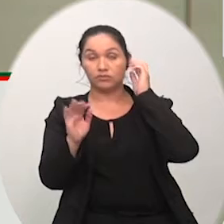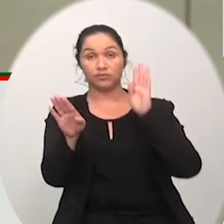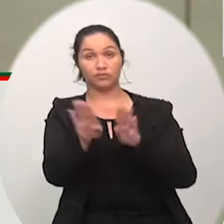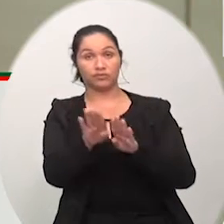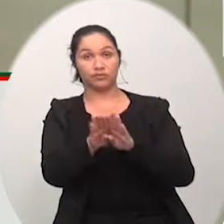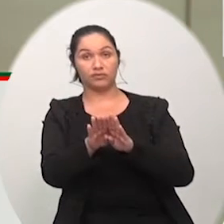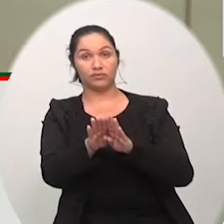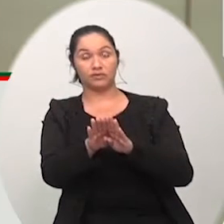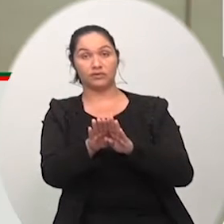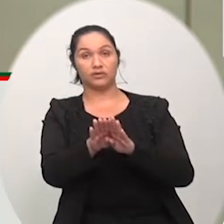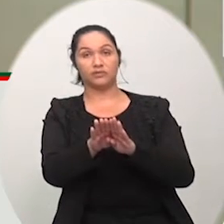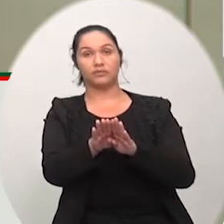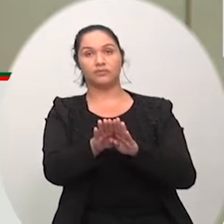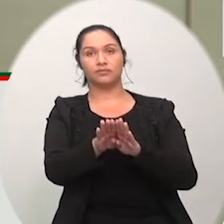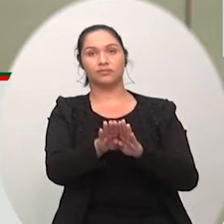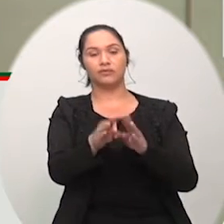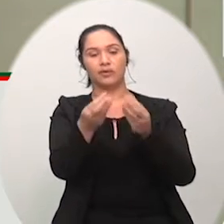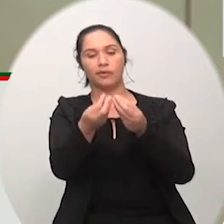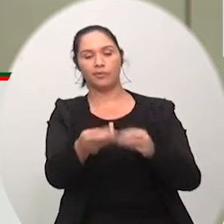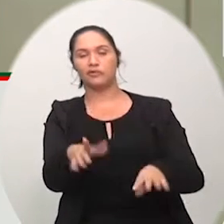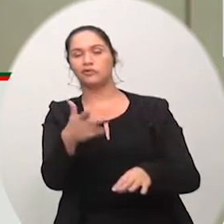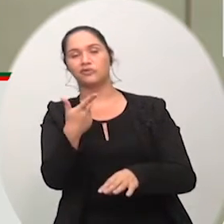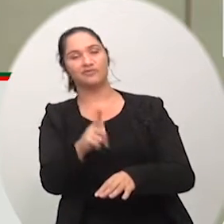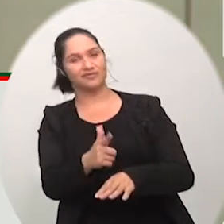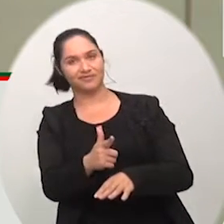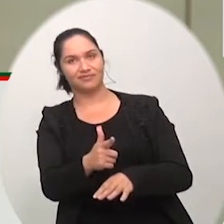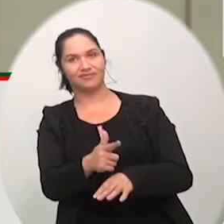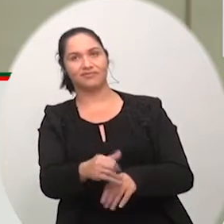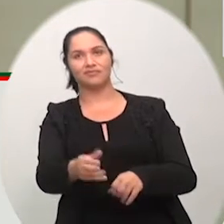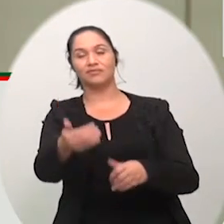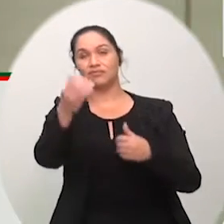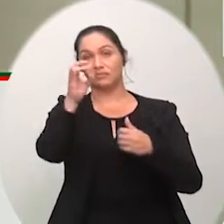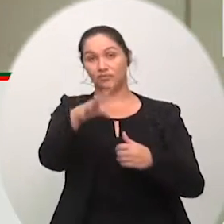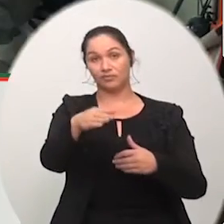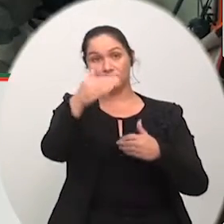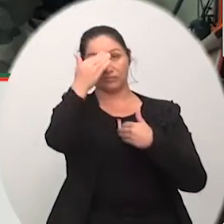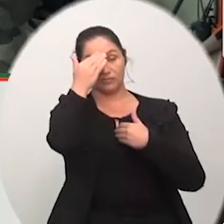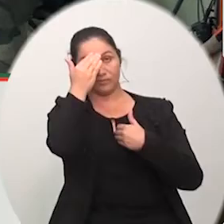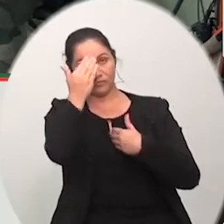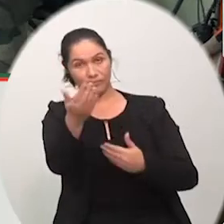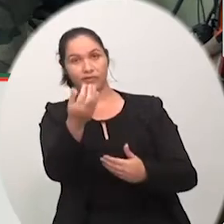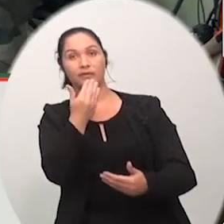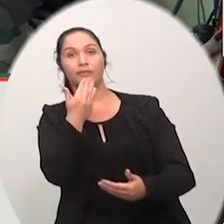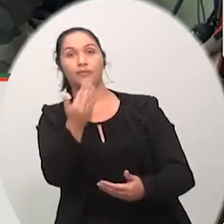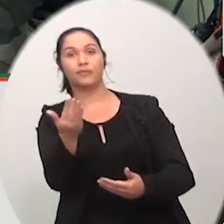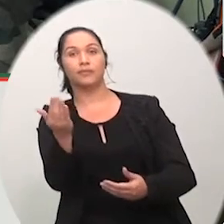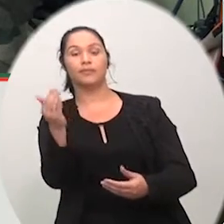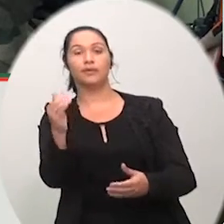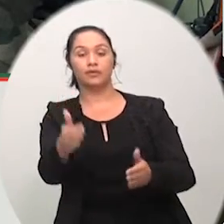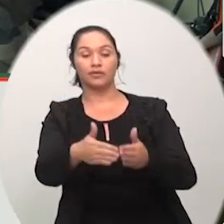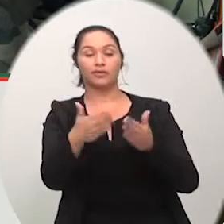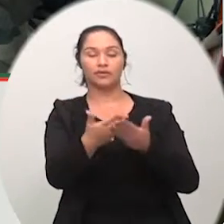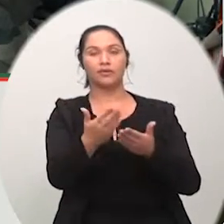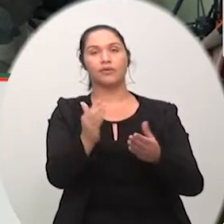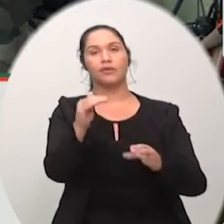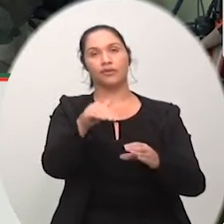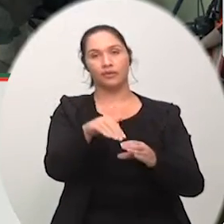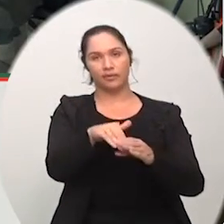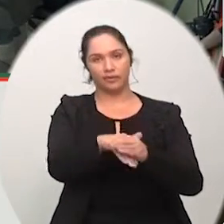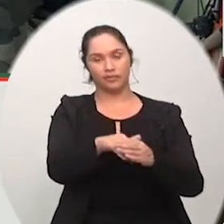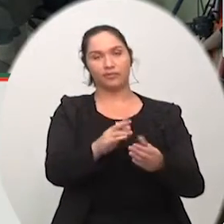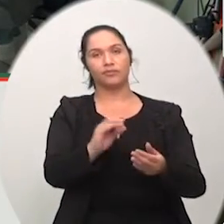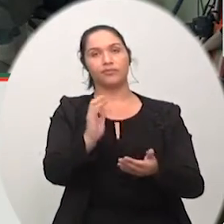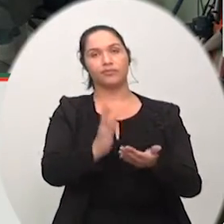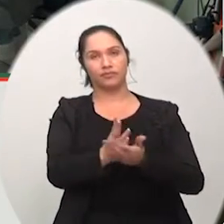pessoais é isso que eu tinha peço aprovação do requerimento muito obrigado boa noite requerimento continua em discussão não